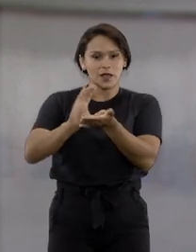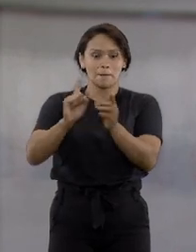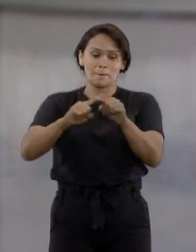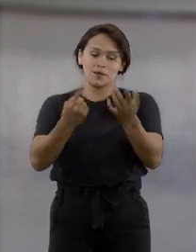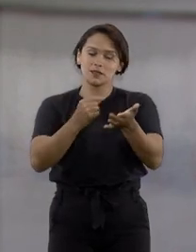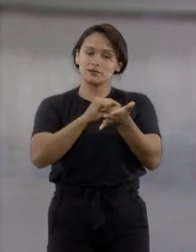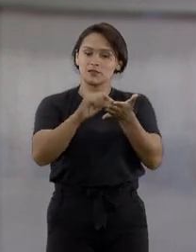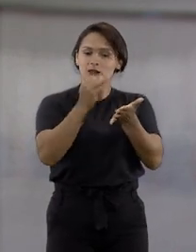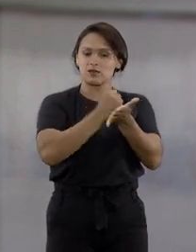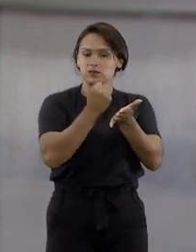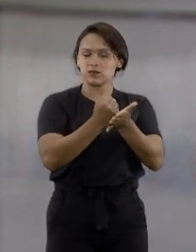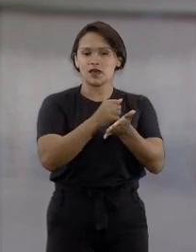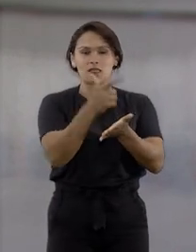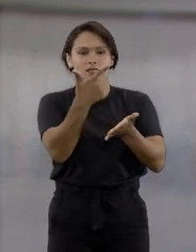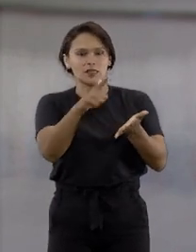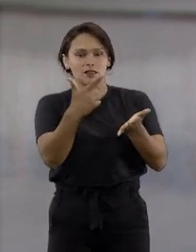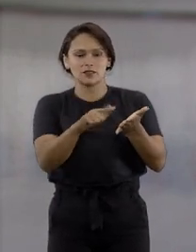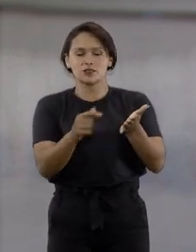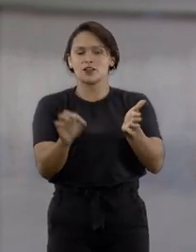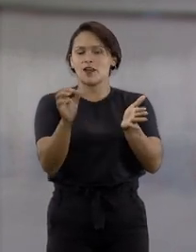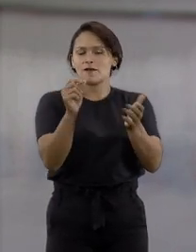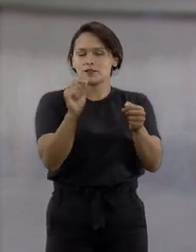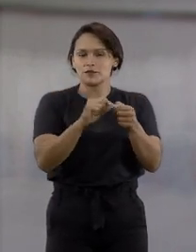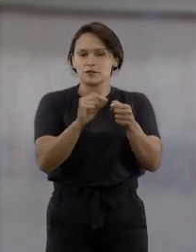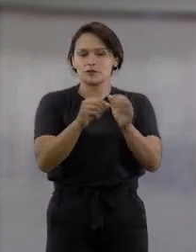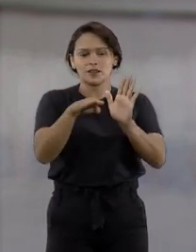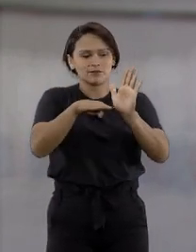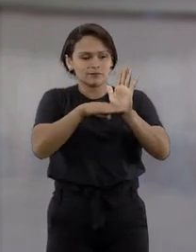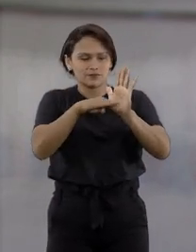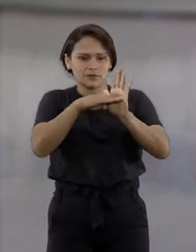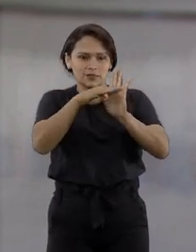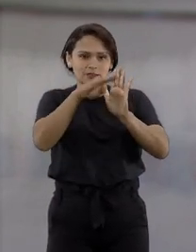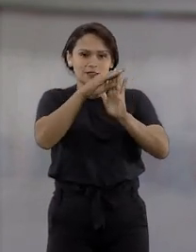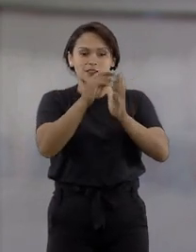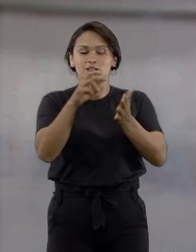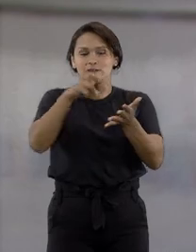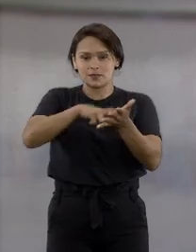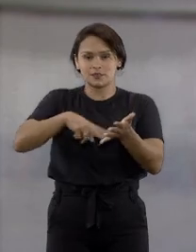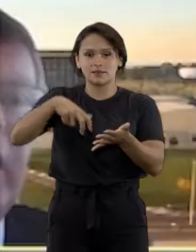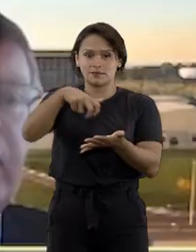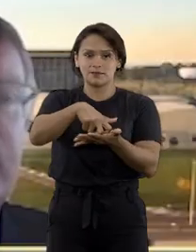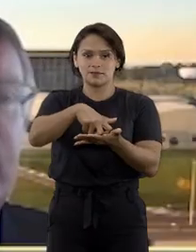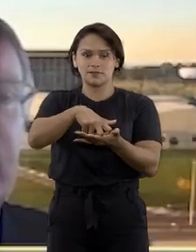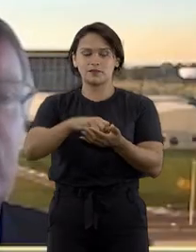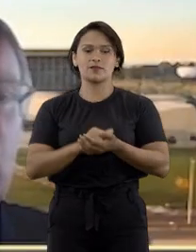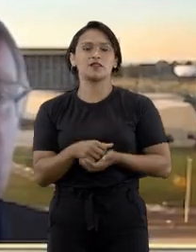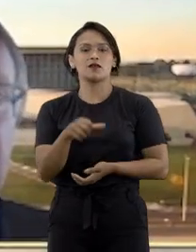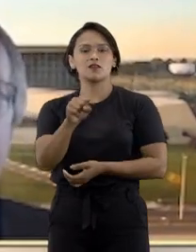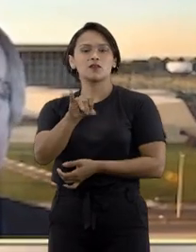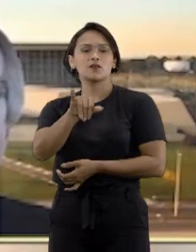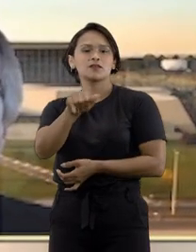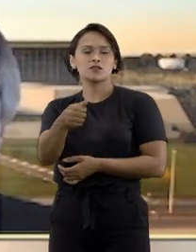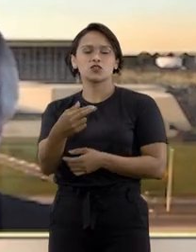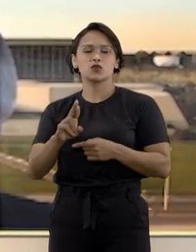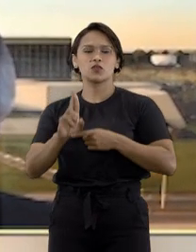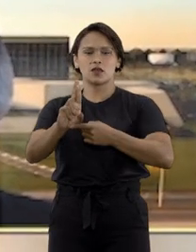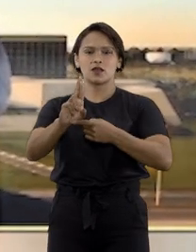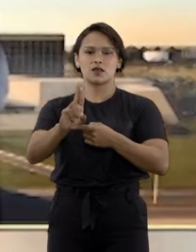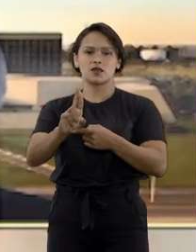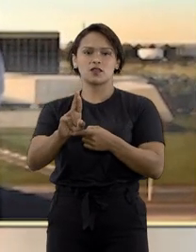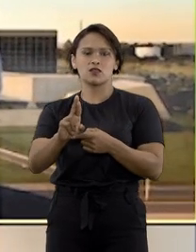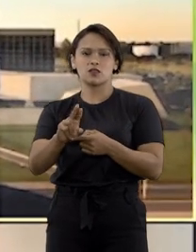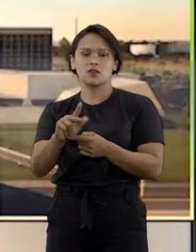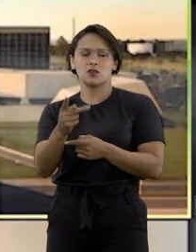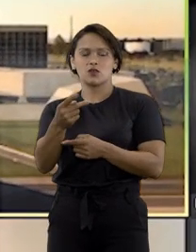contrato não tenha sido precedida da aplicação gradativa das penalidades. No STJ, o relator, ministro